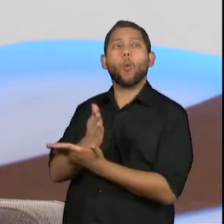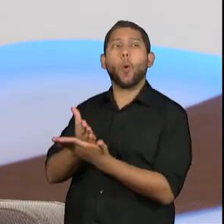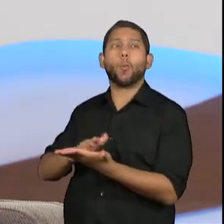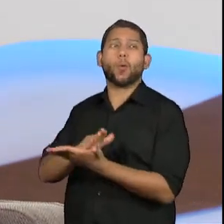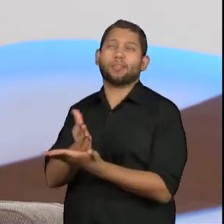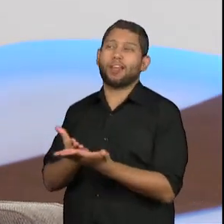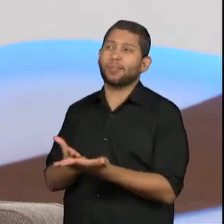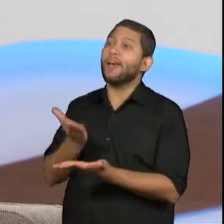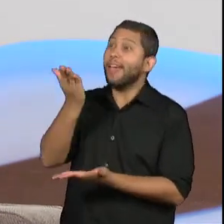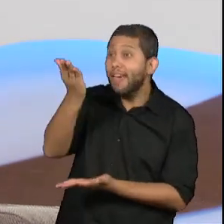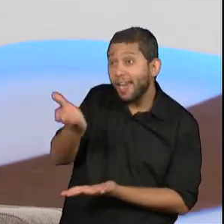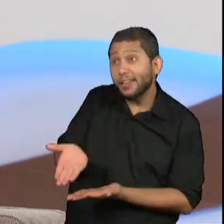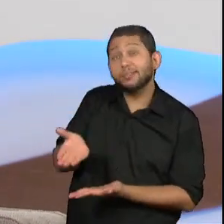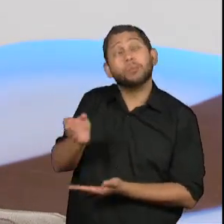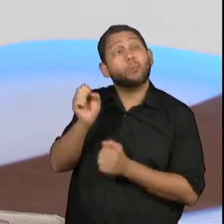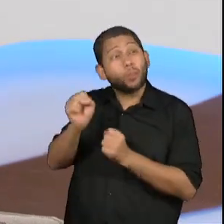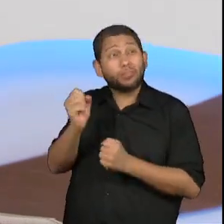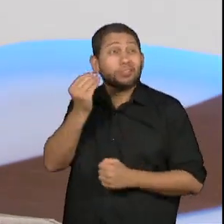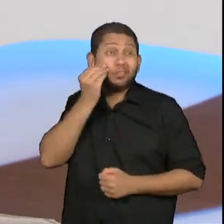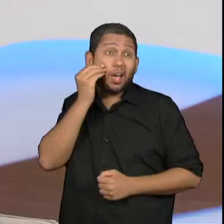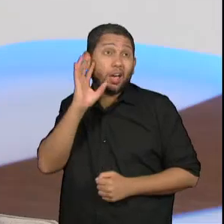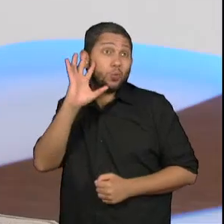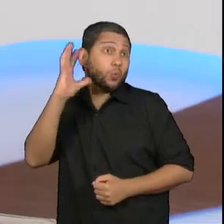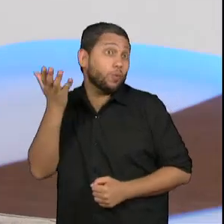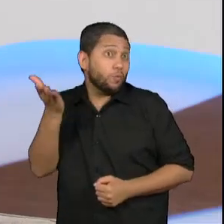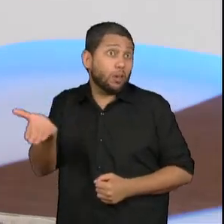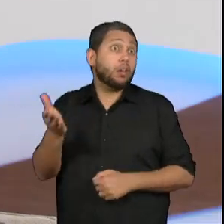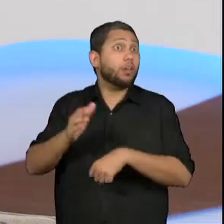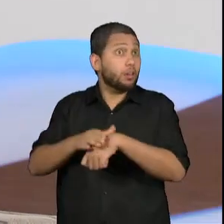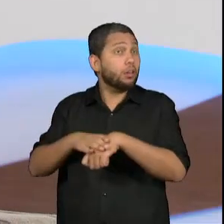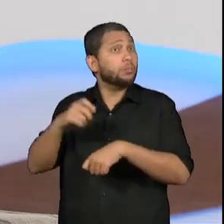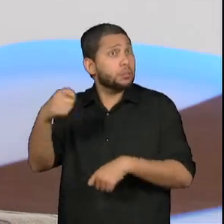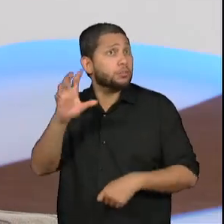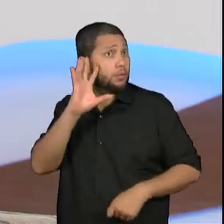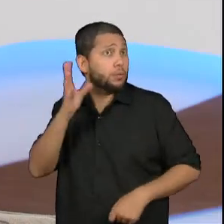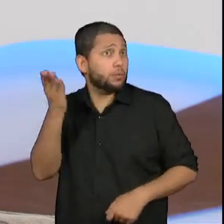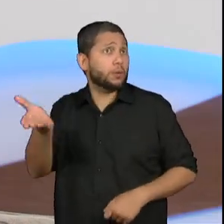podem resolver essas questões que devem e merecem ser resolvidas. Então, com isso,